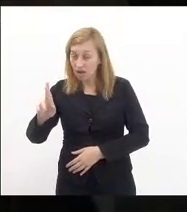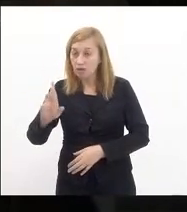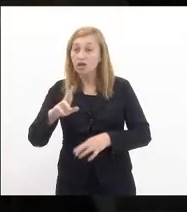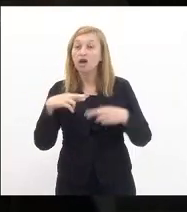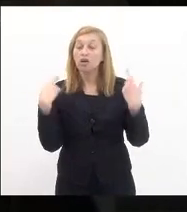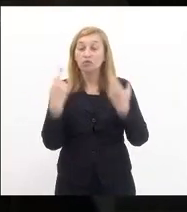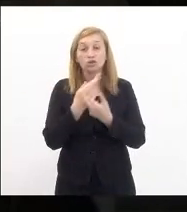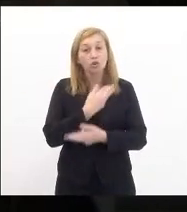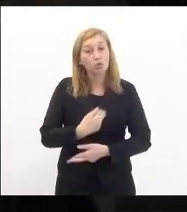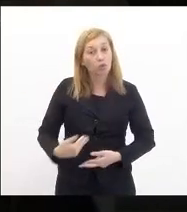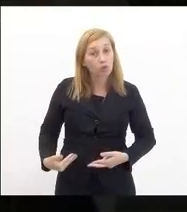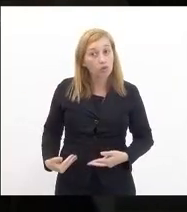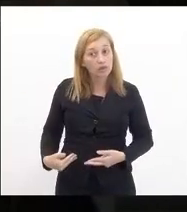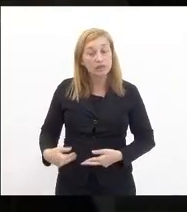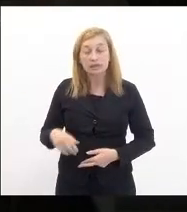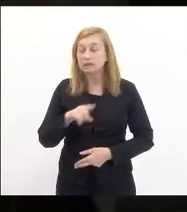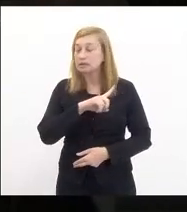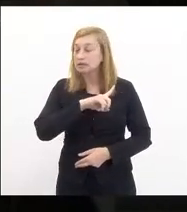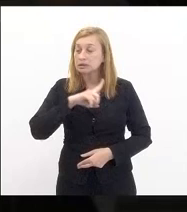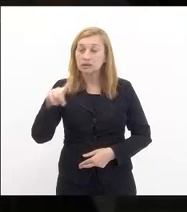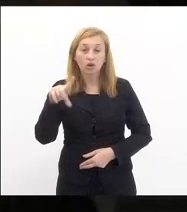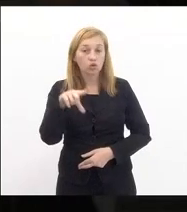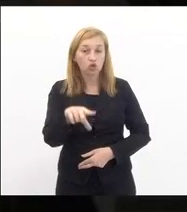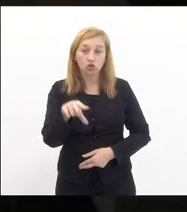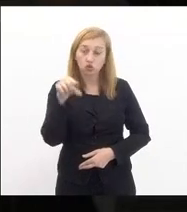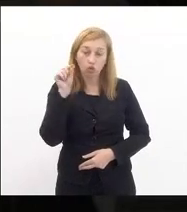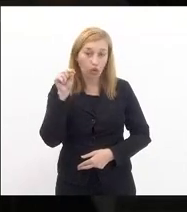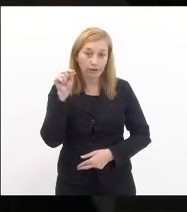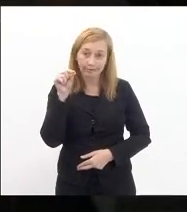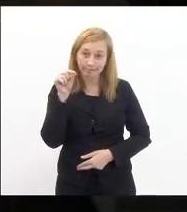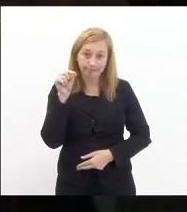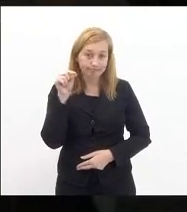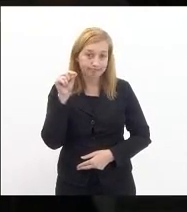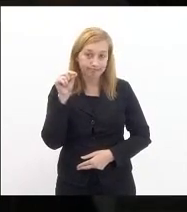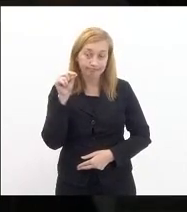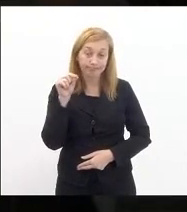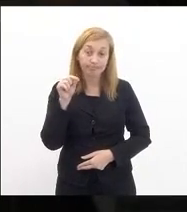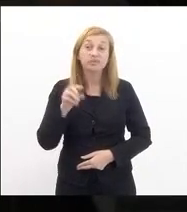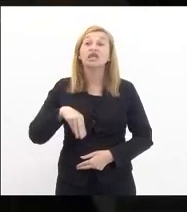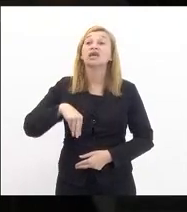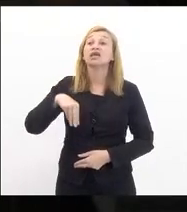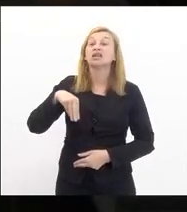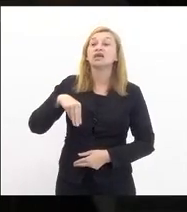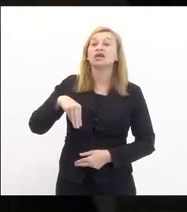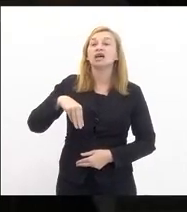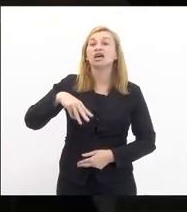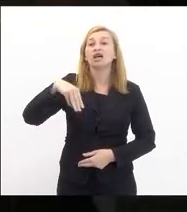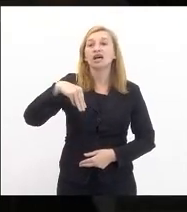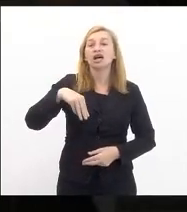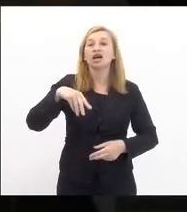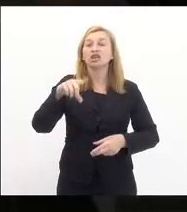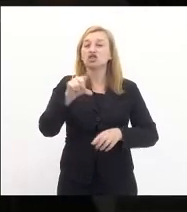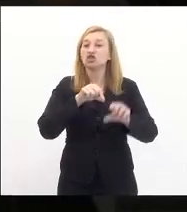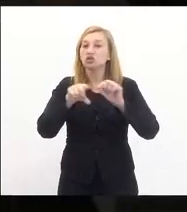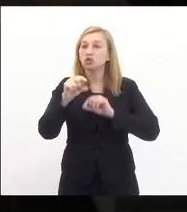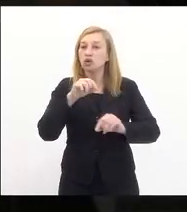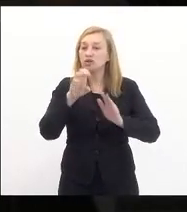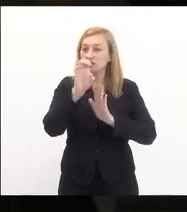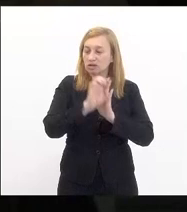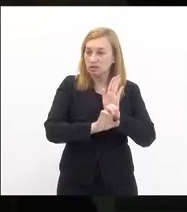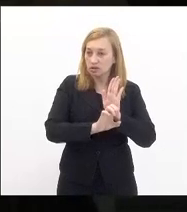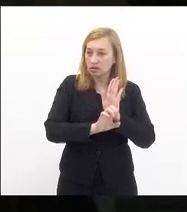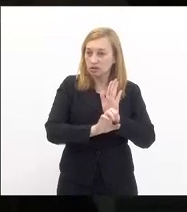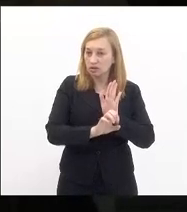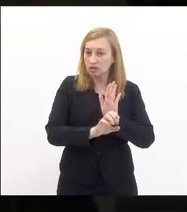pública não decide as decisões sob as emendas sairão